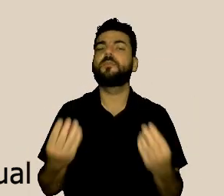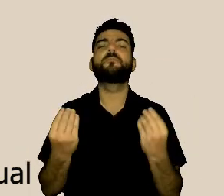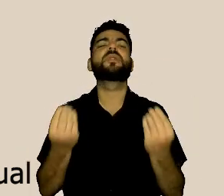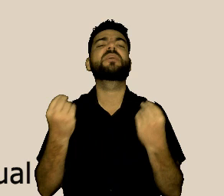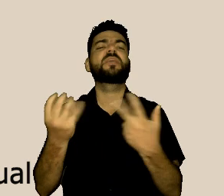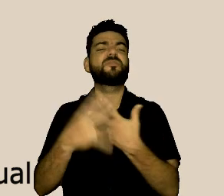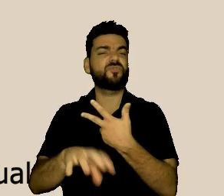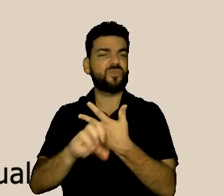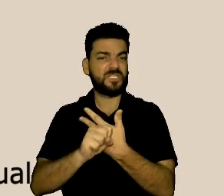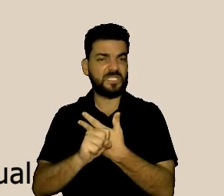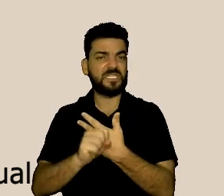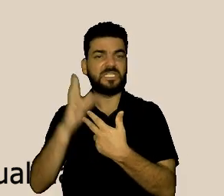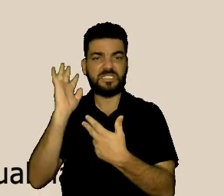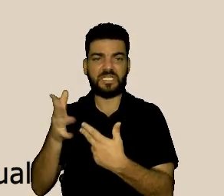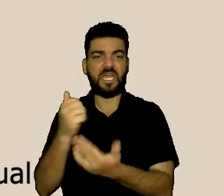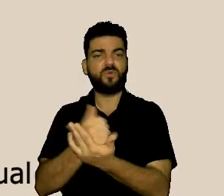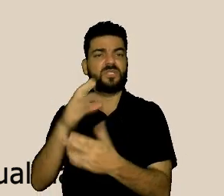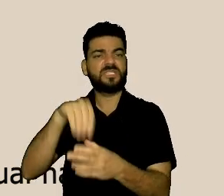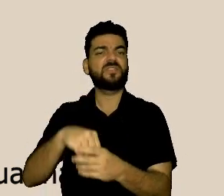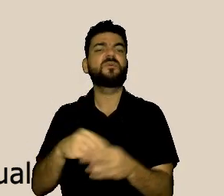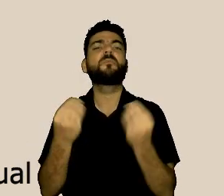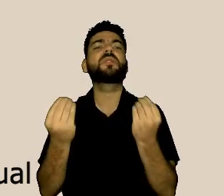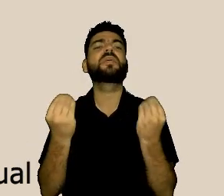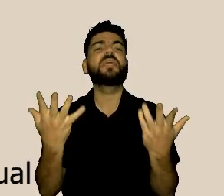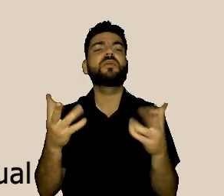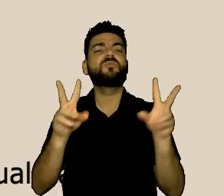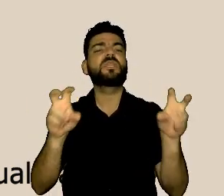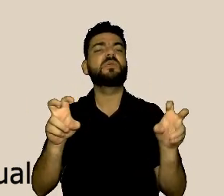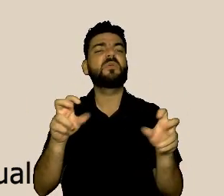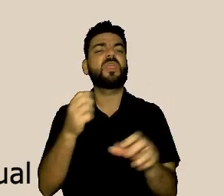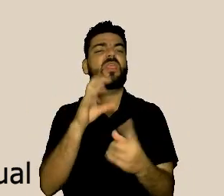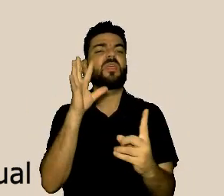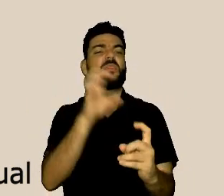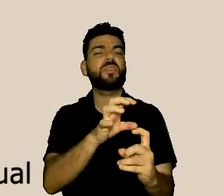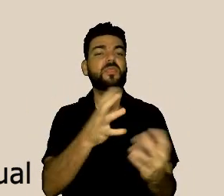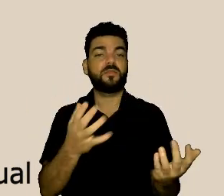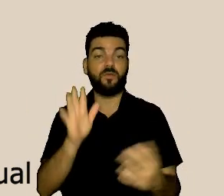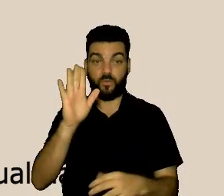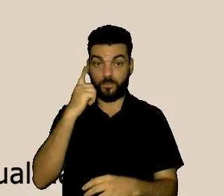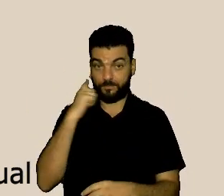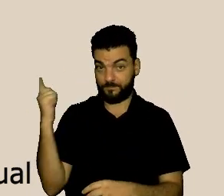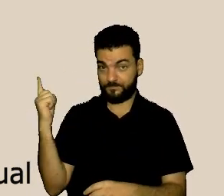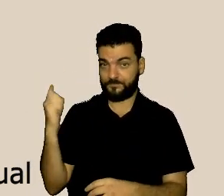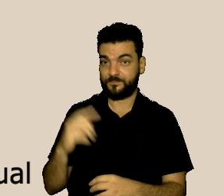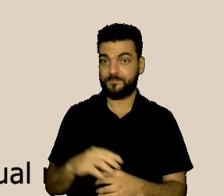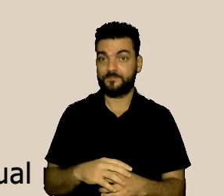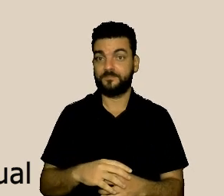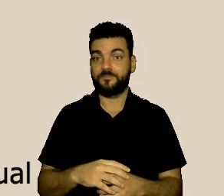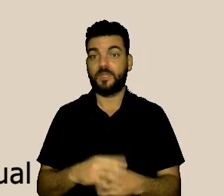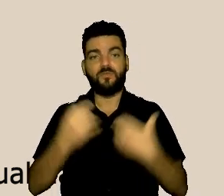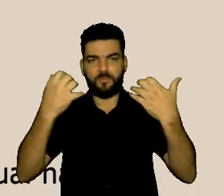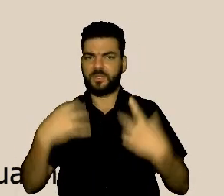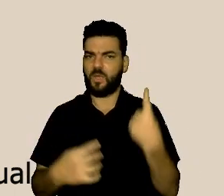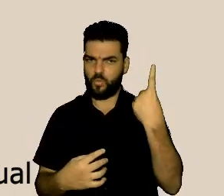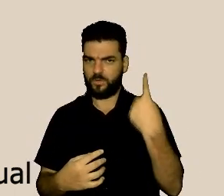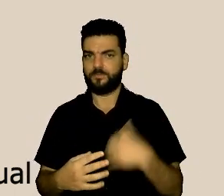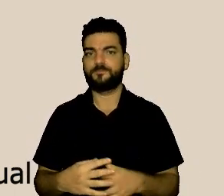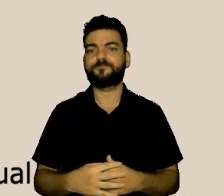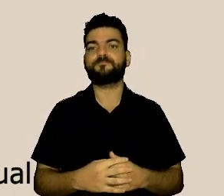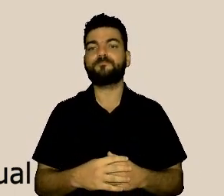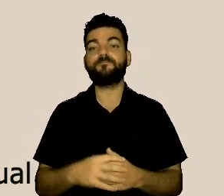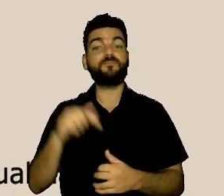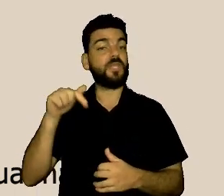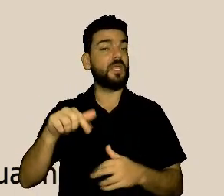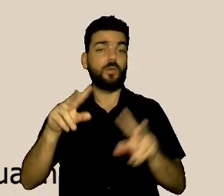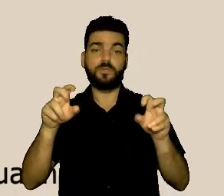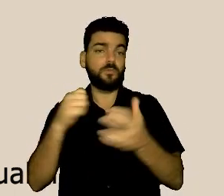Entre outras razões, eu vou deixar uma só, porque nós estamos no eixo do controle interno, então temos essa interface tanto com a